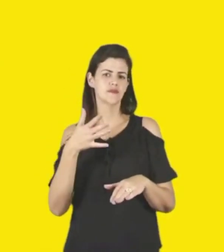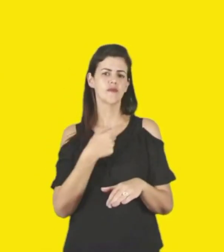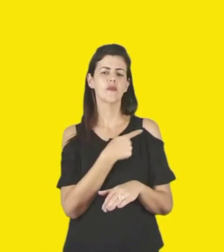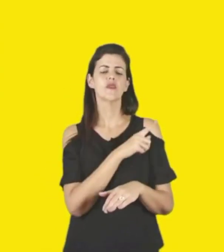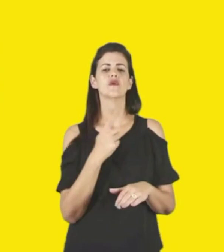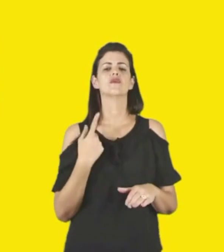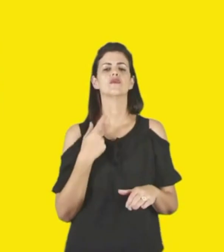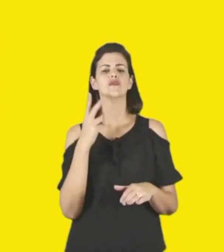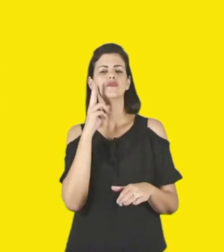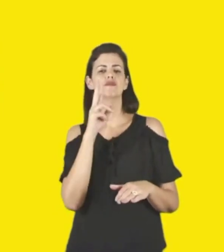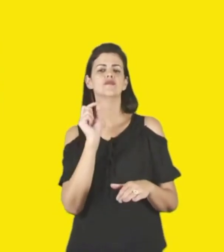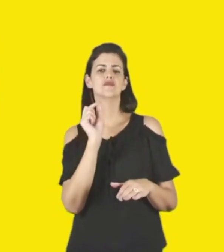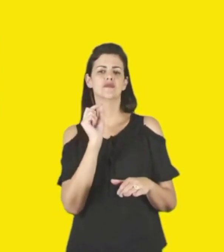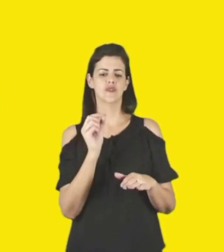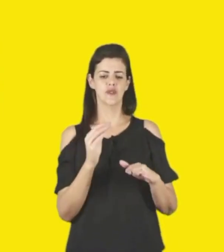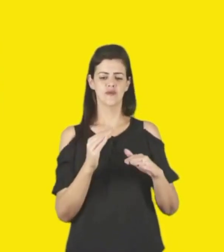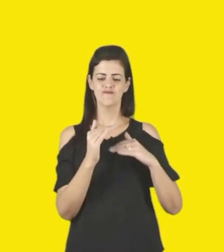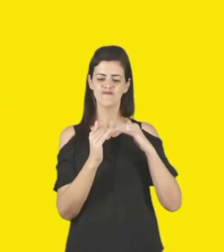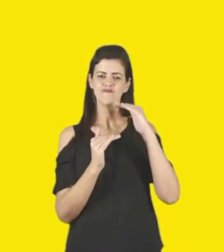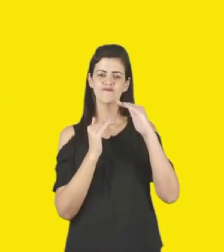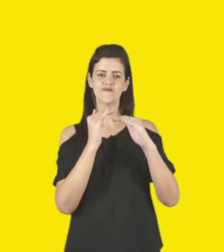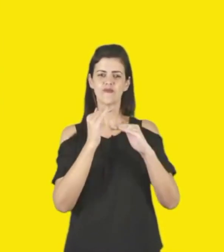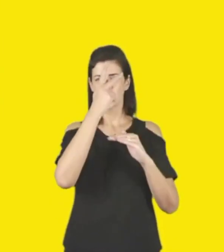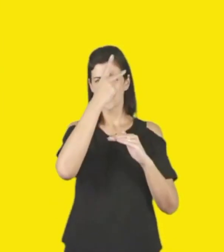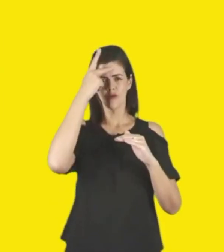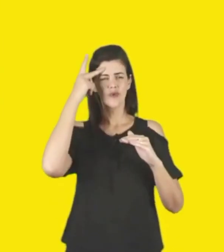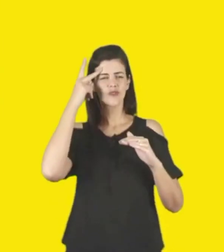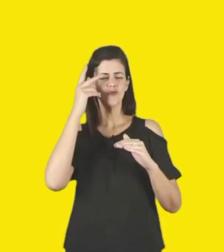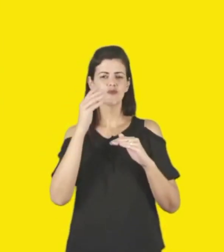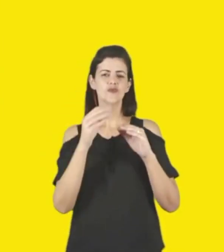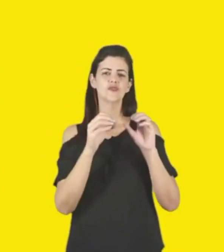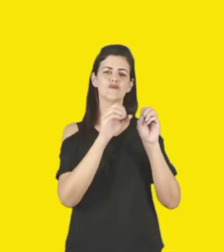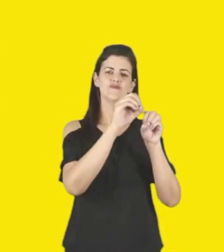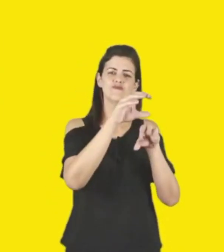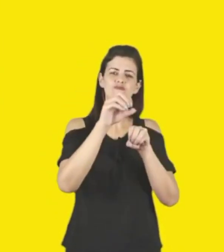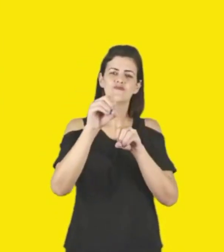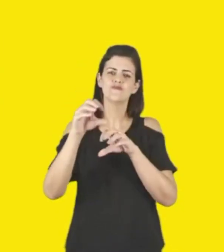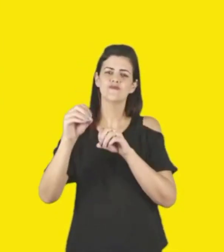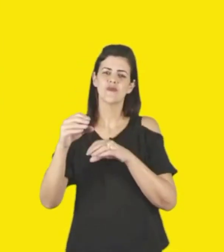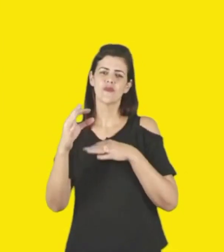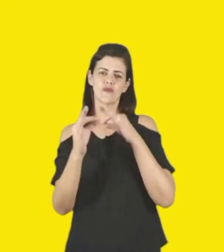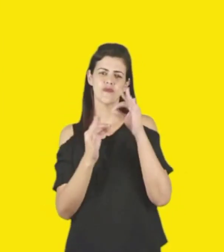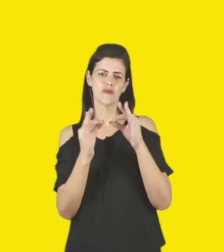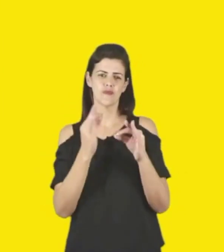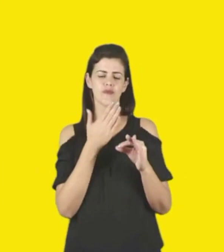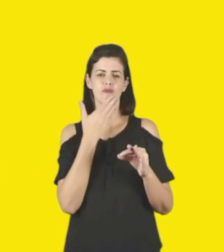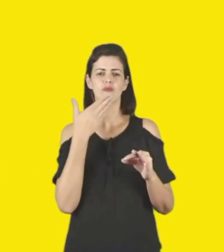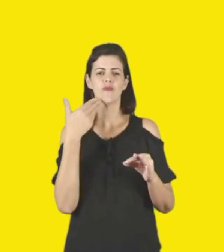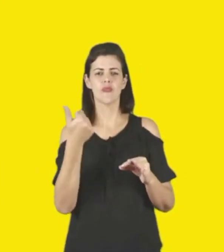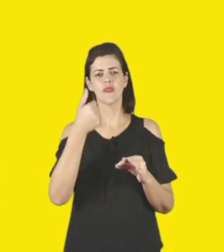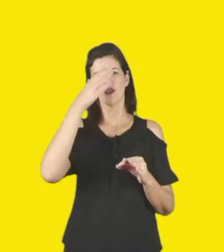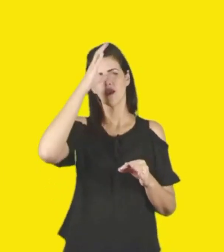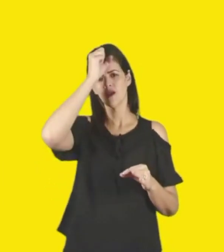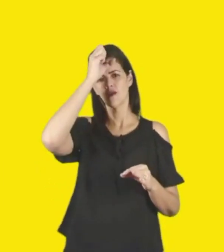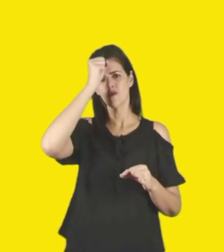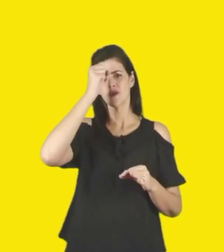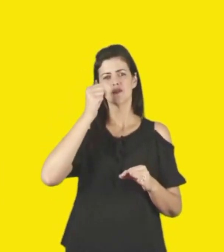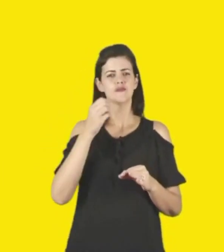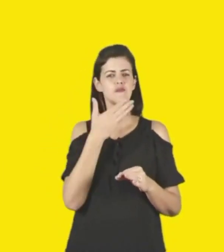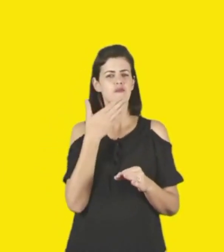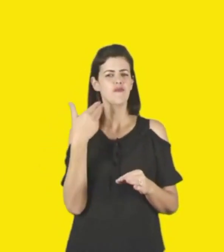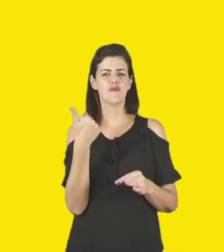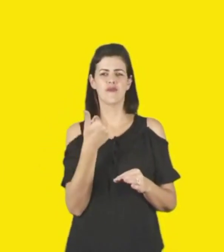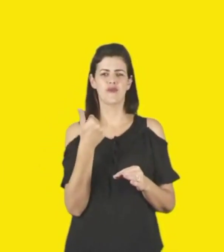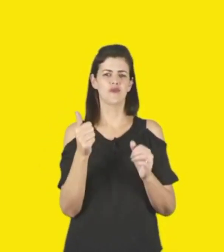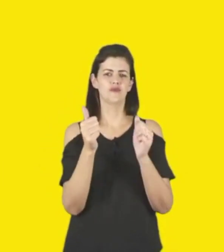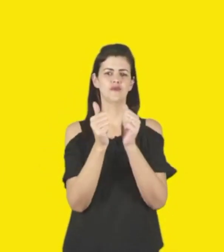metodologias cada vez mais qualificadas para o projeto, representando um aprendizado valioso para o SESC e o fortalecimento